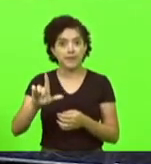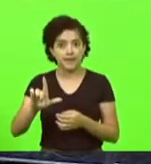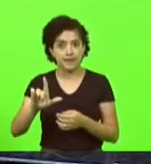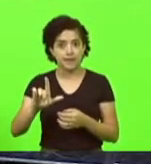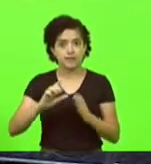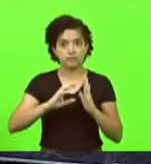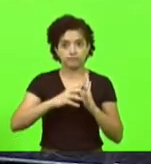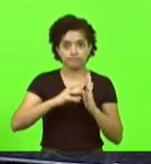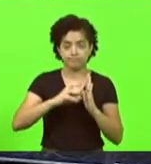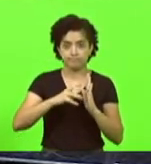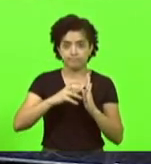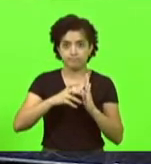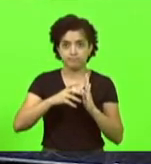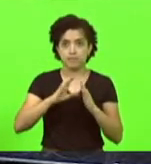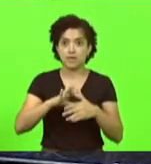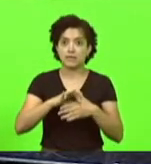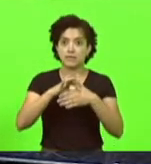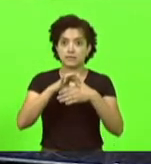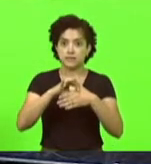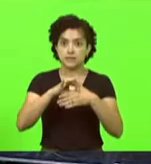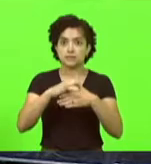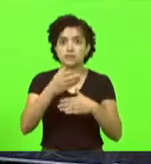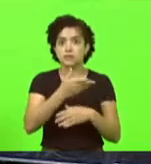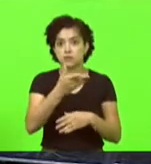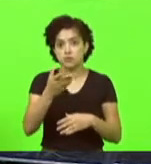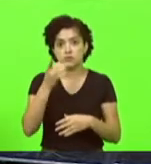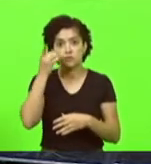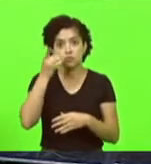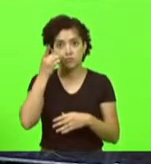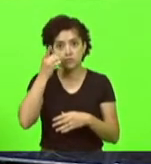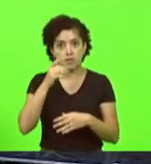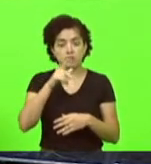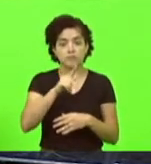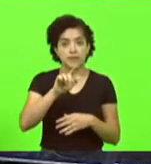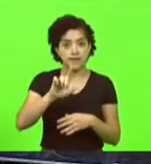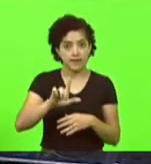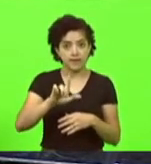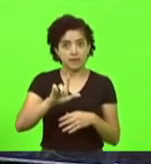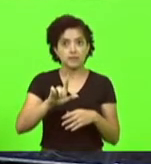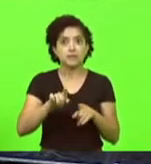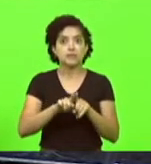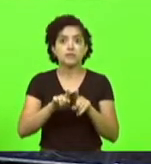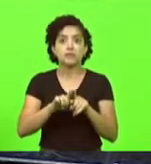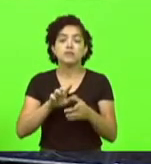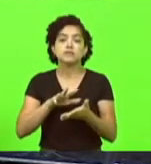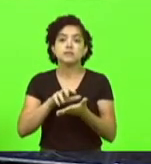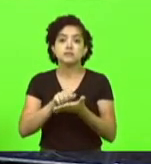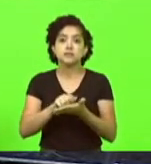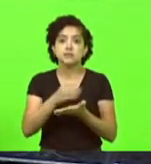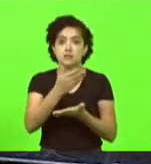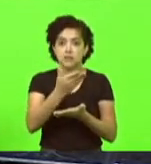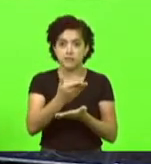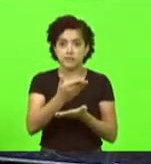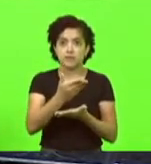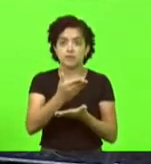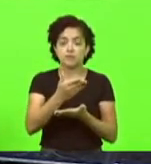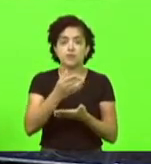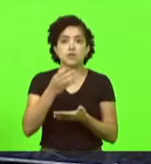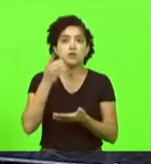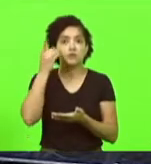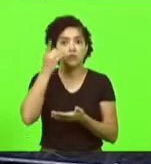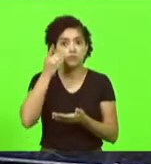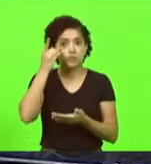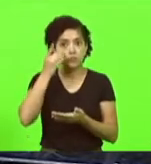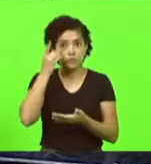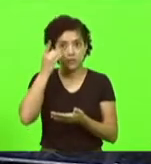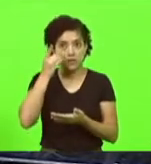liderança e os deputados, por sua maioria, do PL, e inscrevem o deputado Marcos Machado como